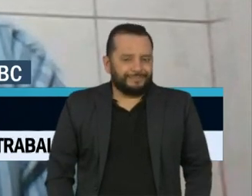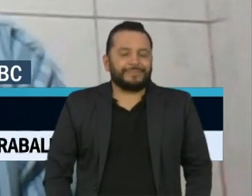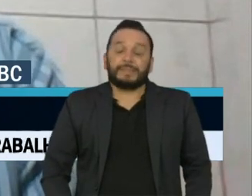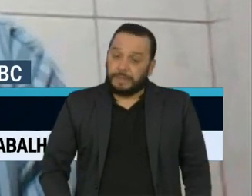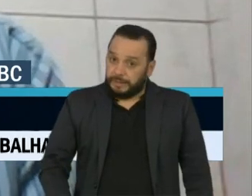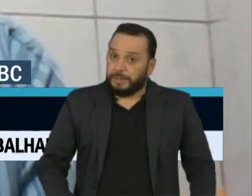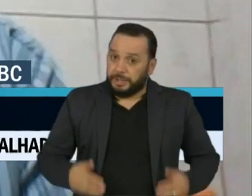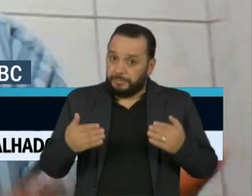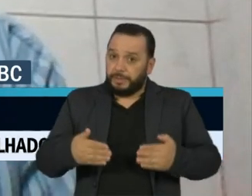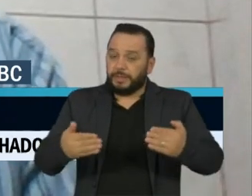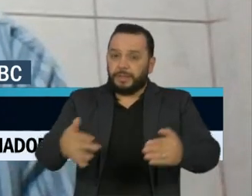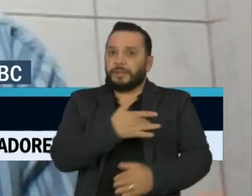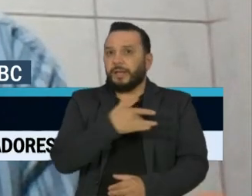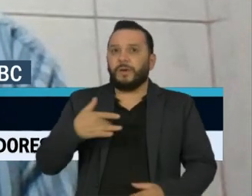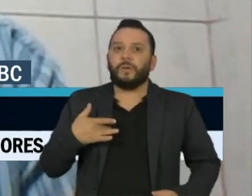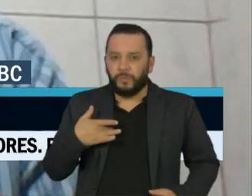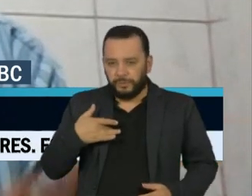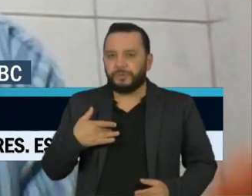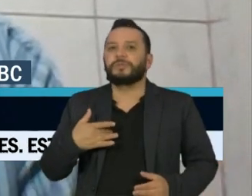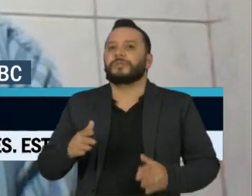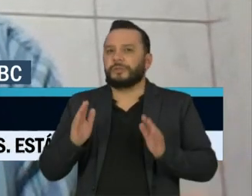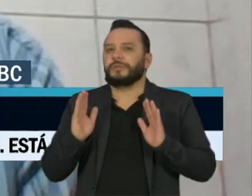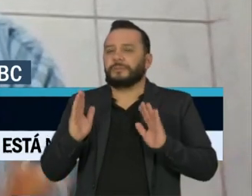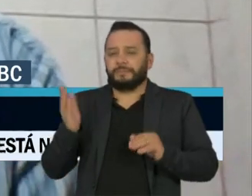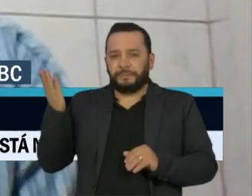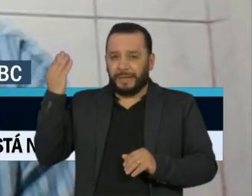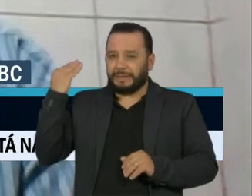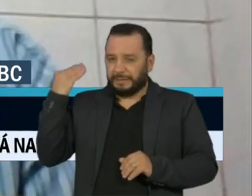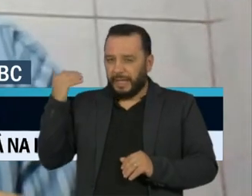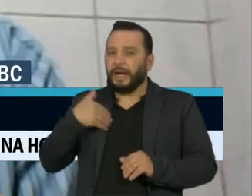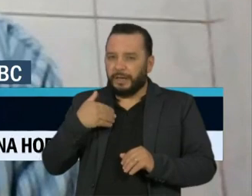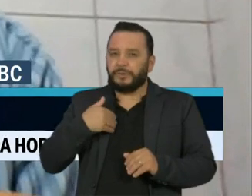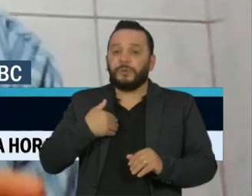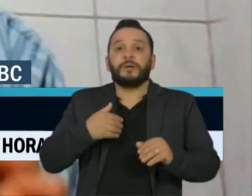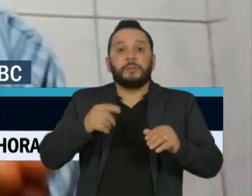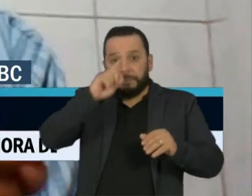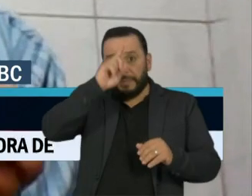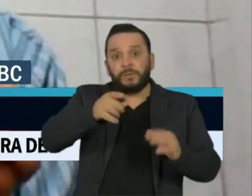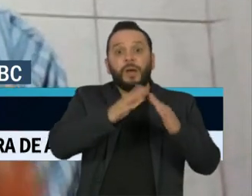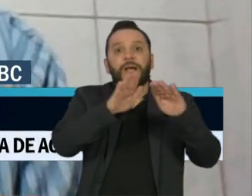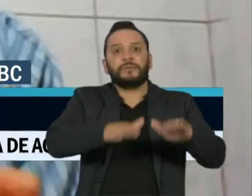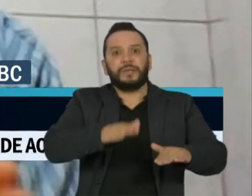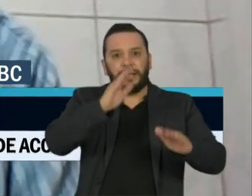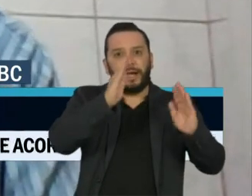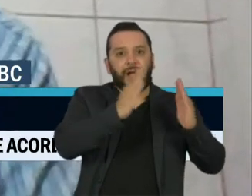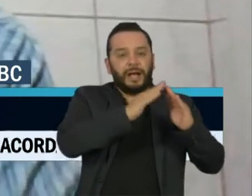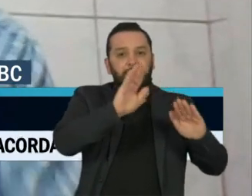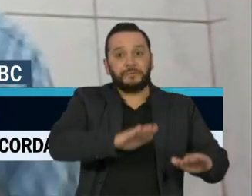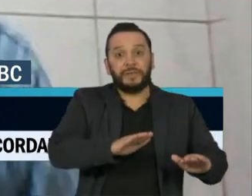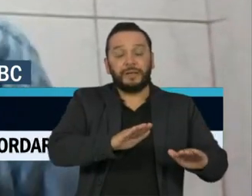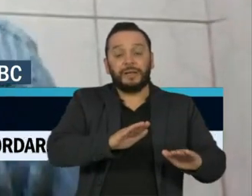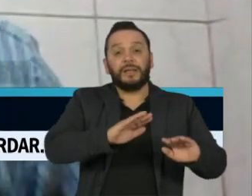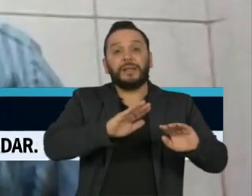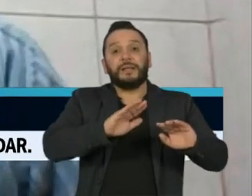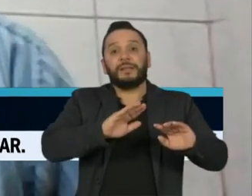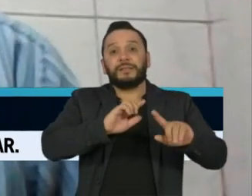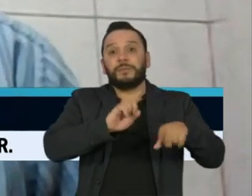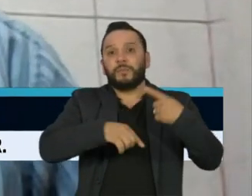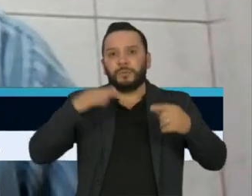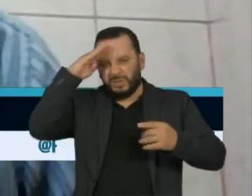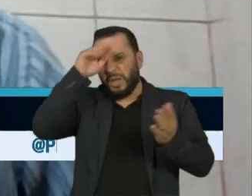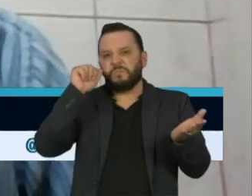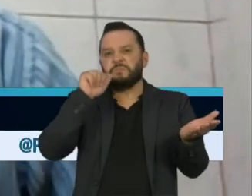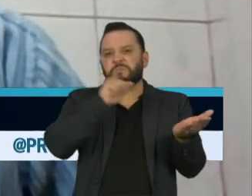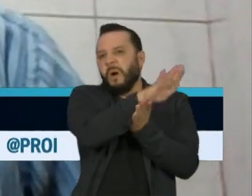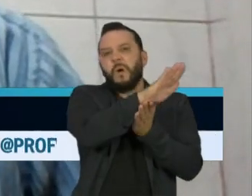Saúde tinham uma abordagem diferente e acabaram sendo demitidos por isso. Isso estimula a redução do isolamento. Ao